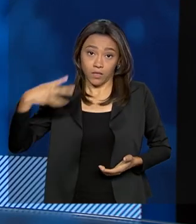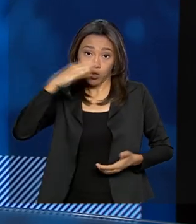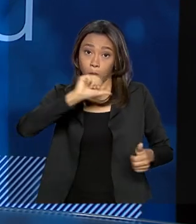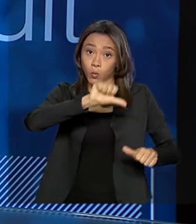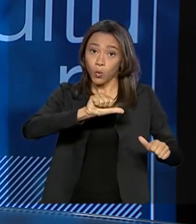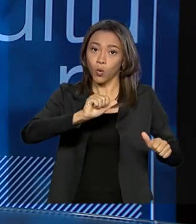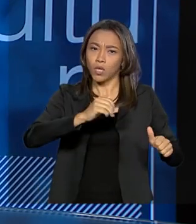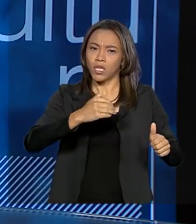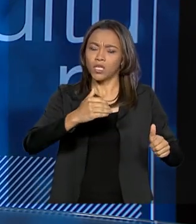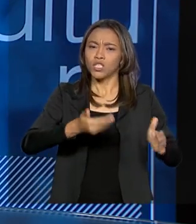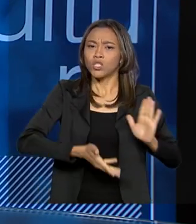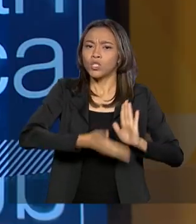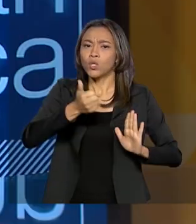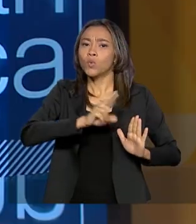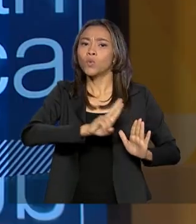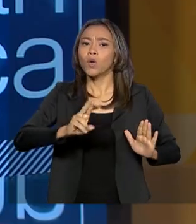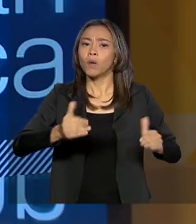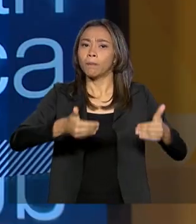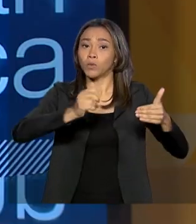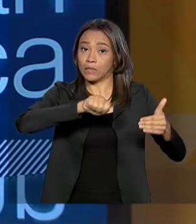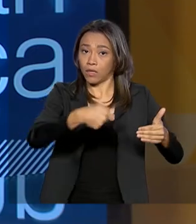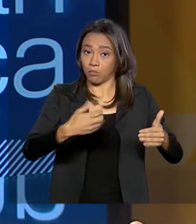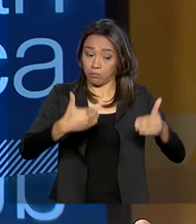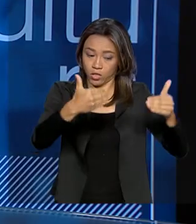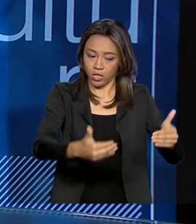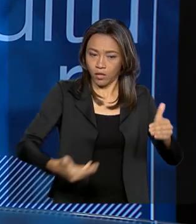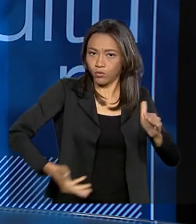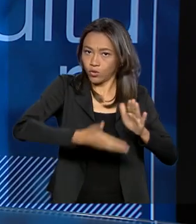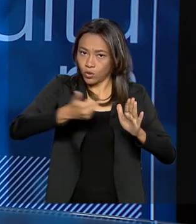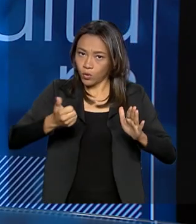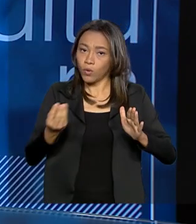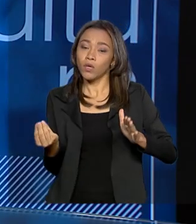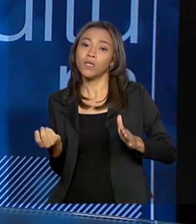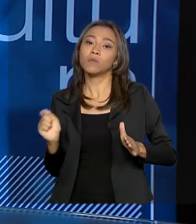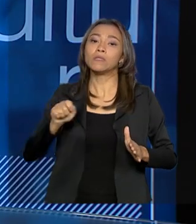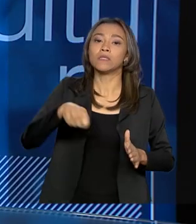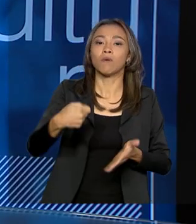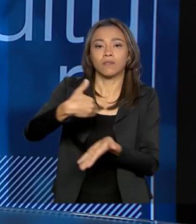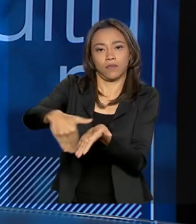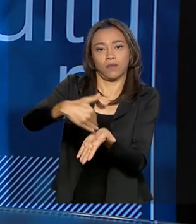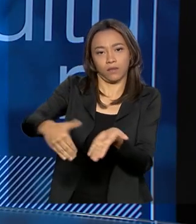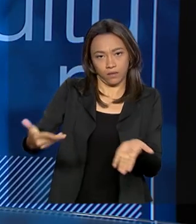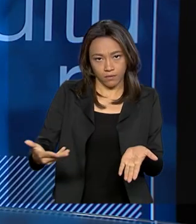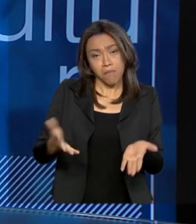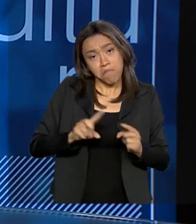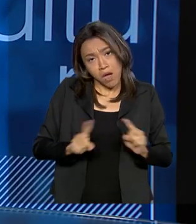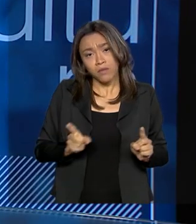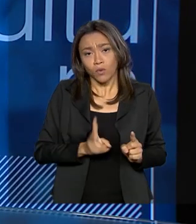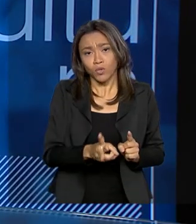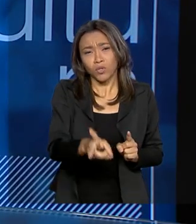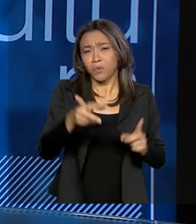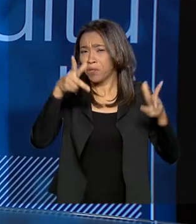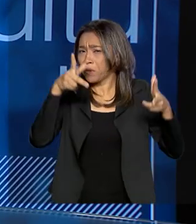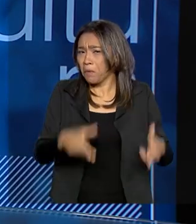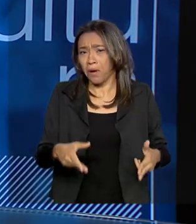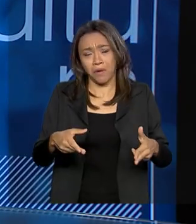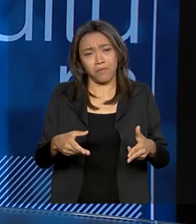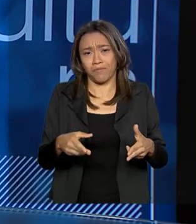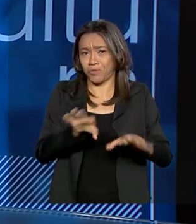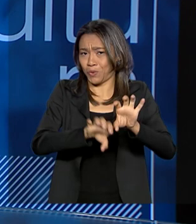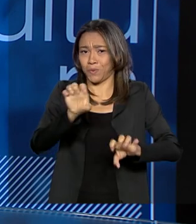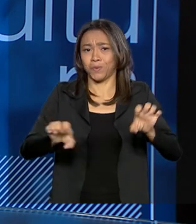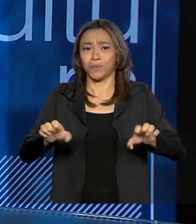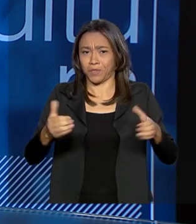Ministério para a Secretaria Especial, mas a estrutura inteira de funcionamento continua sendo uma estrutura basicamente de Ministério.